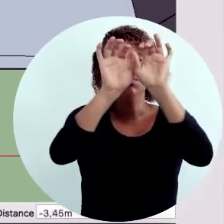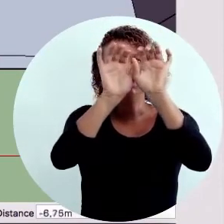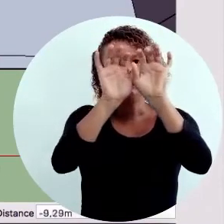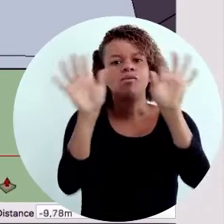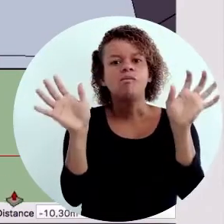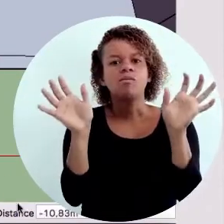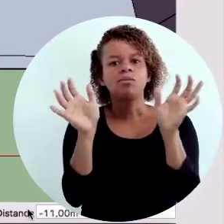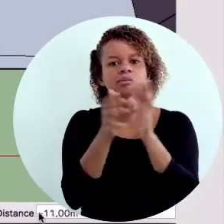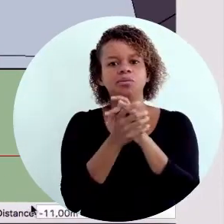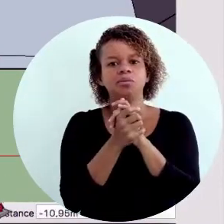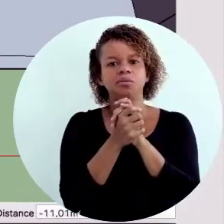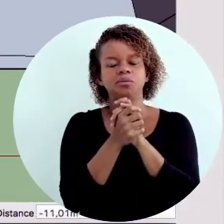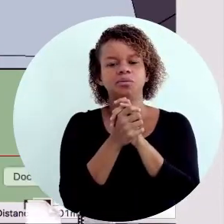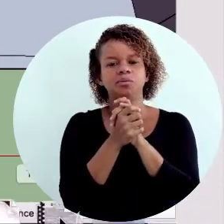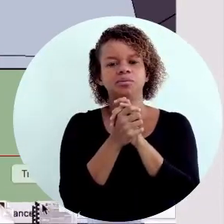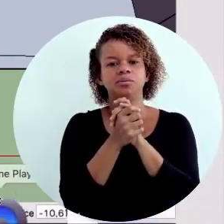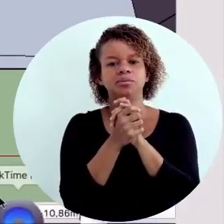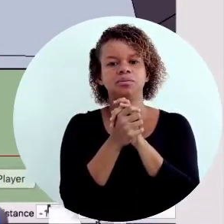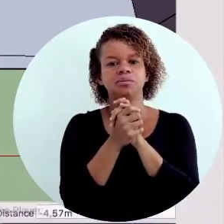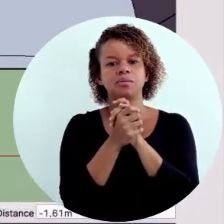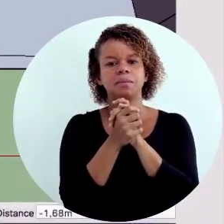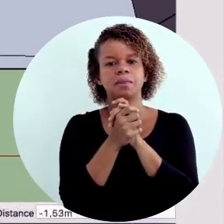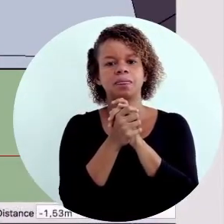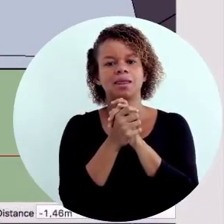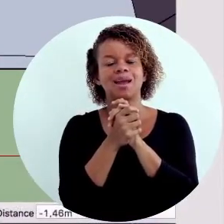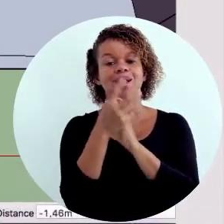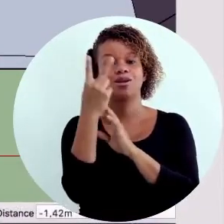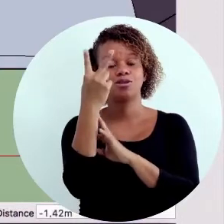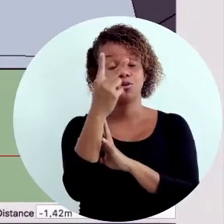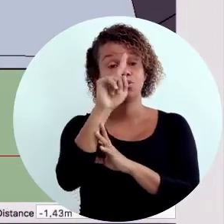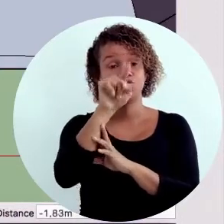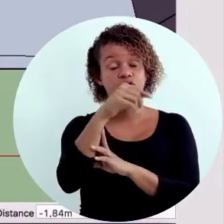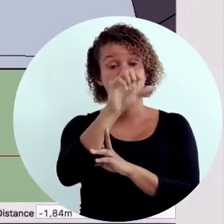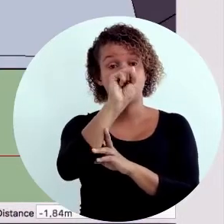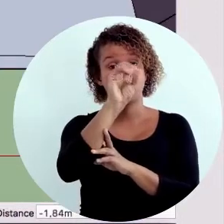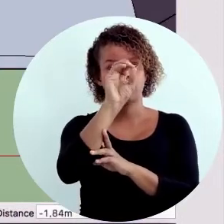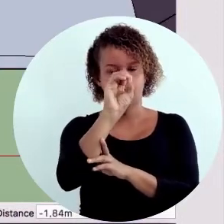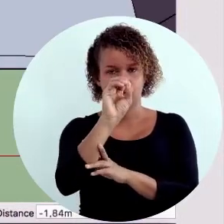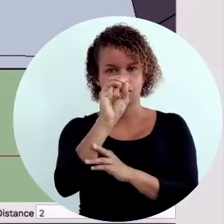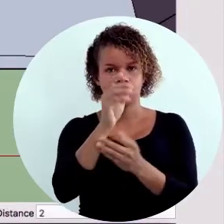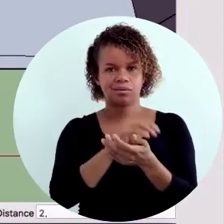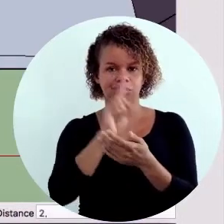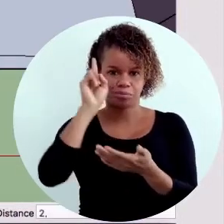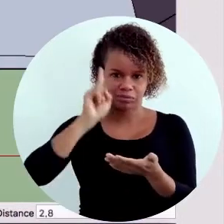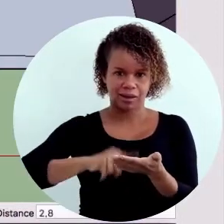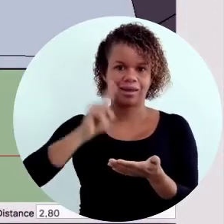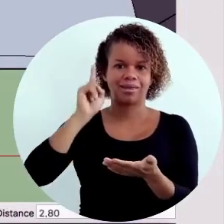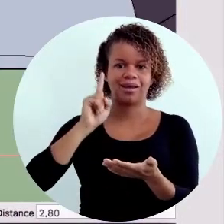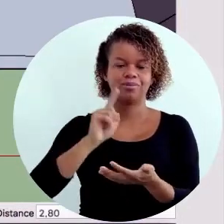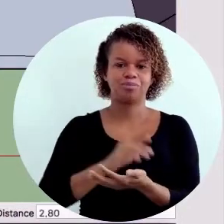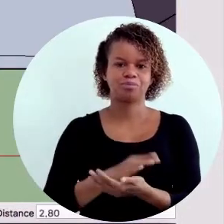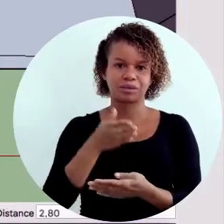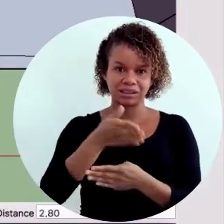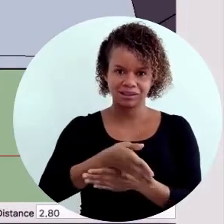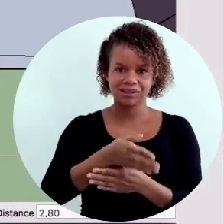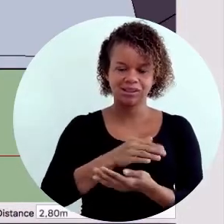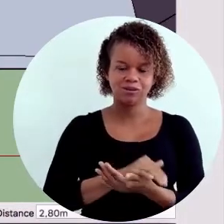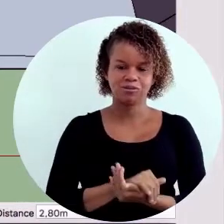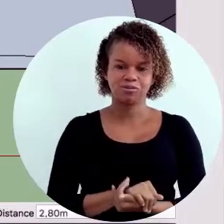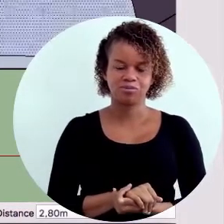2,80. Enter.